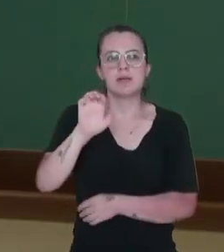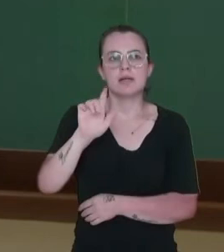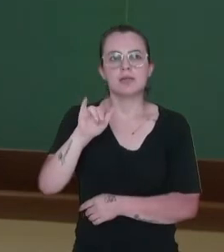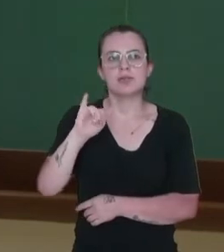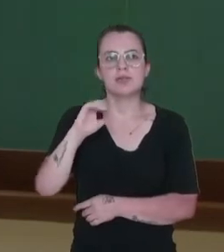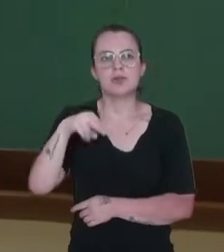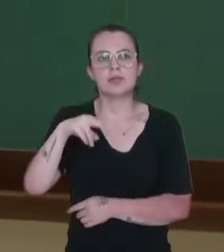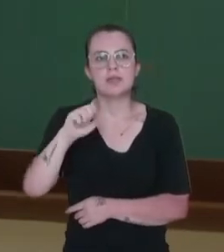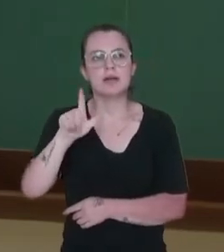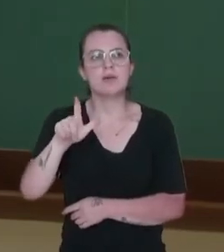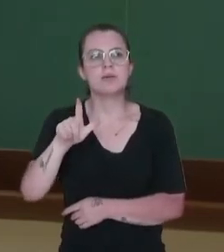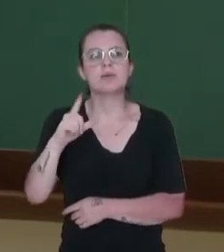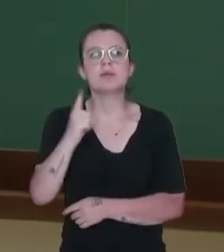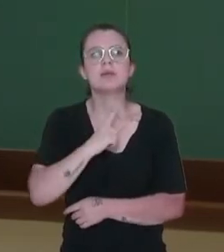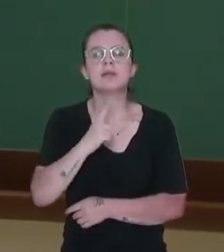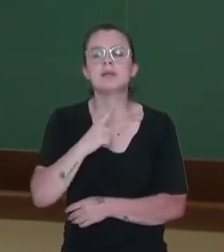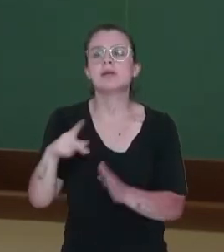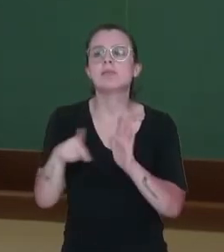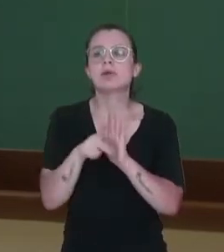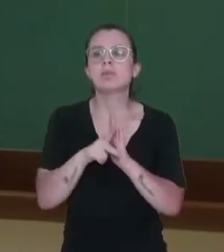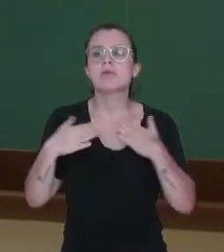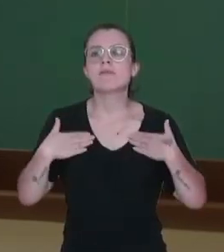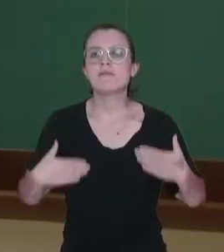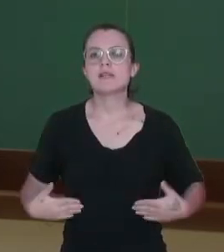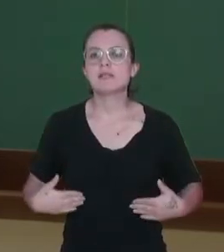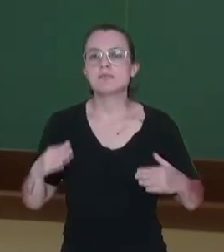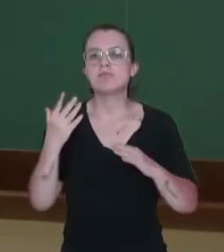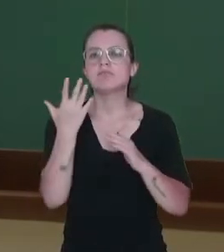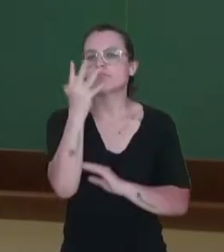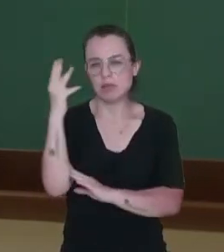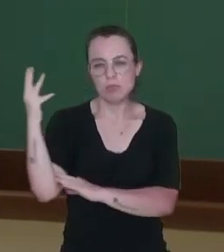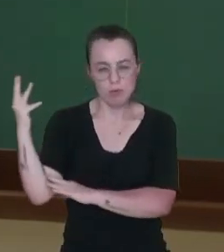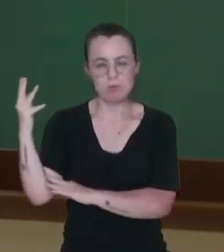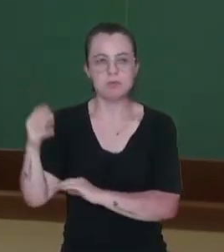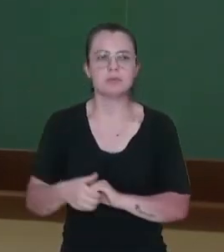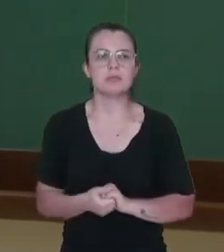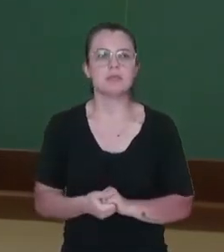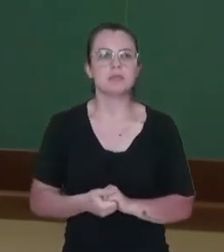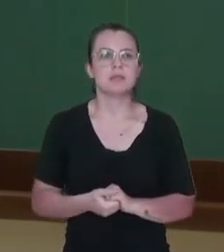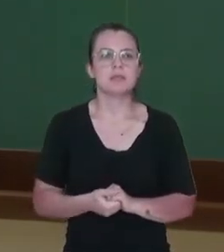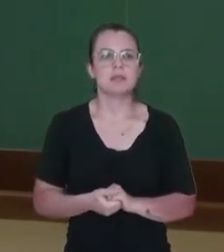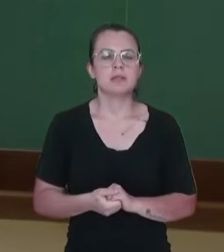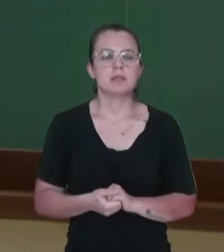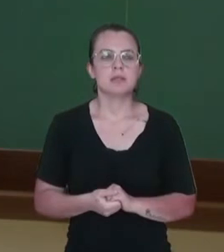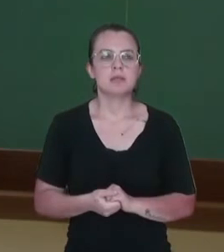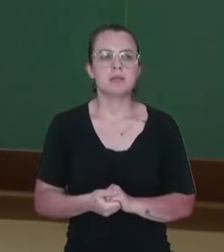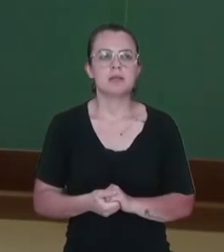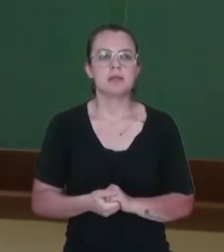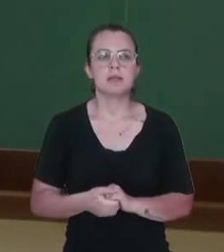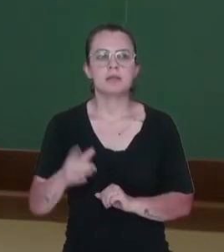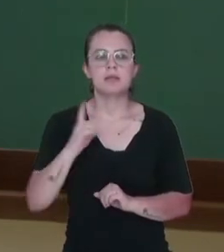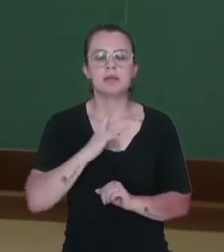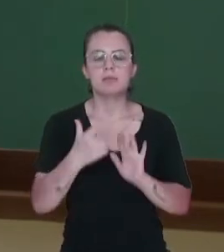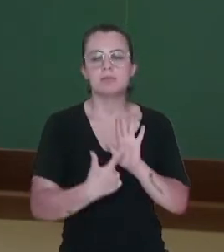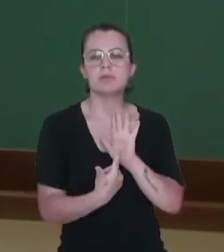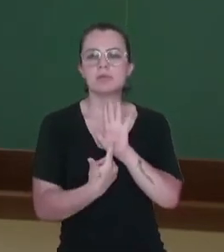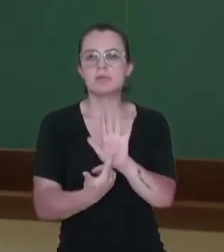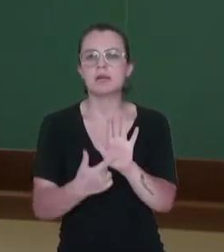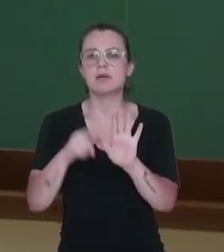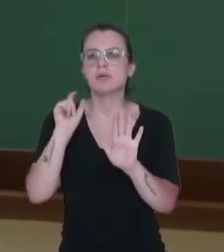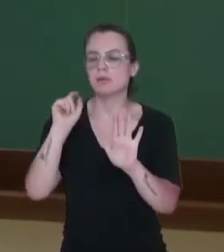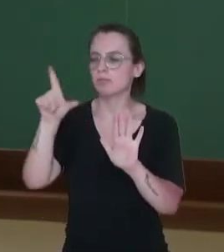adotou critérios somente físicos, somente naturais. Então, dividiu o Brasil em regiões, levando em conta